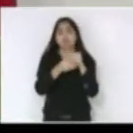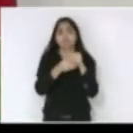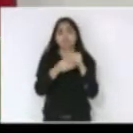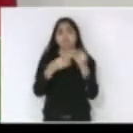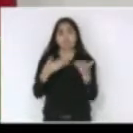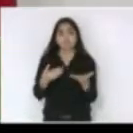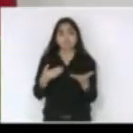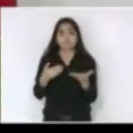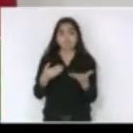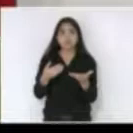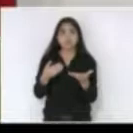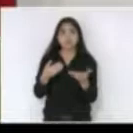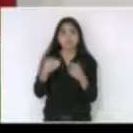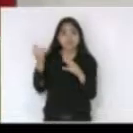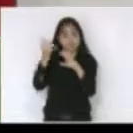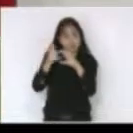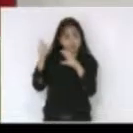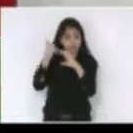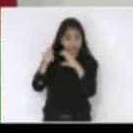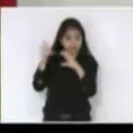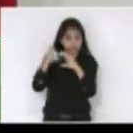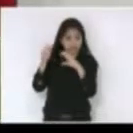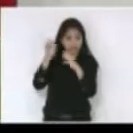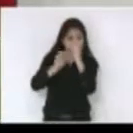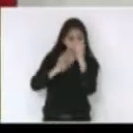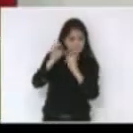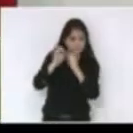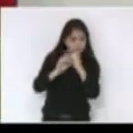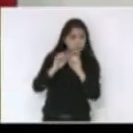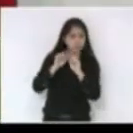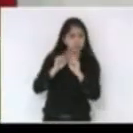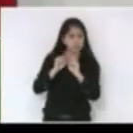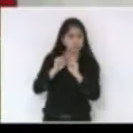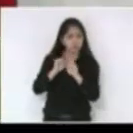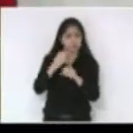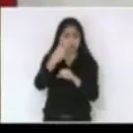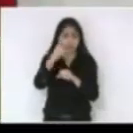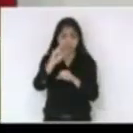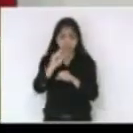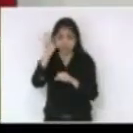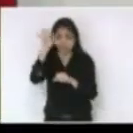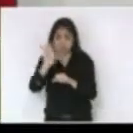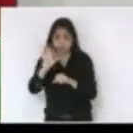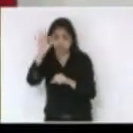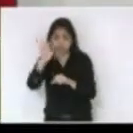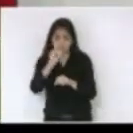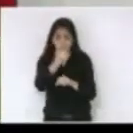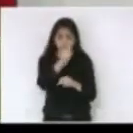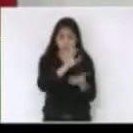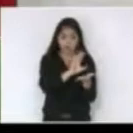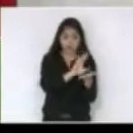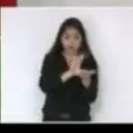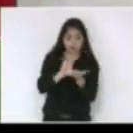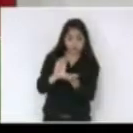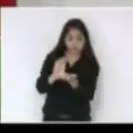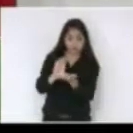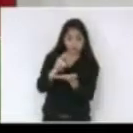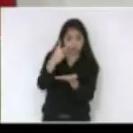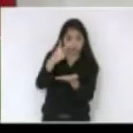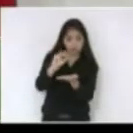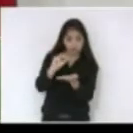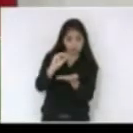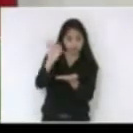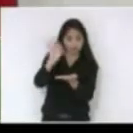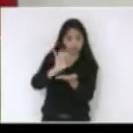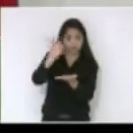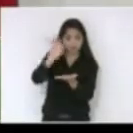determinando que a Celesc poderia colocar 20% desse valor do empréstimo especificamente